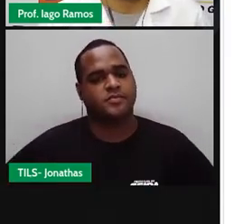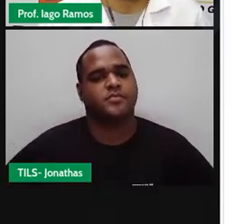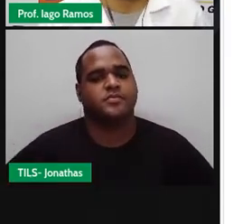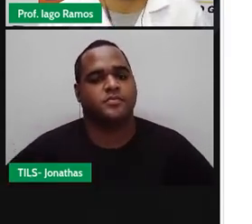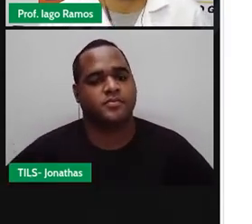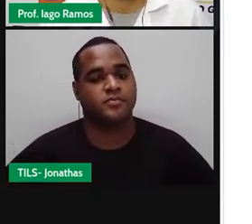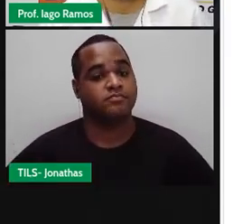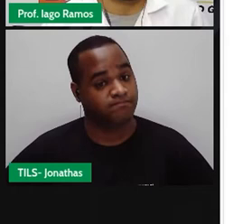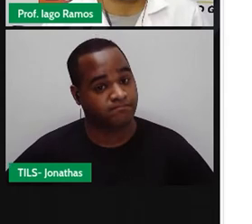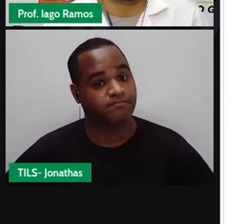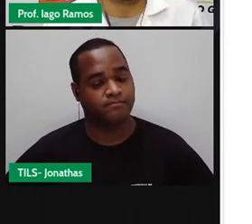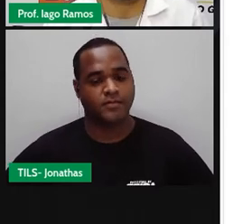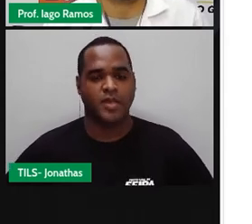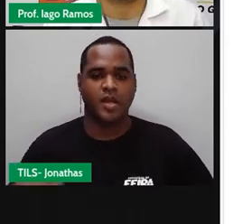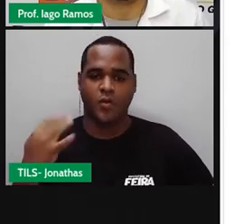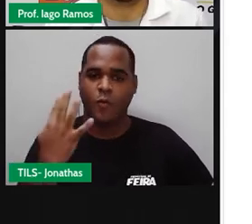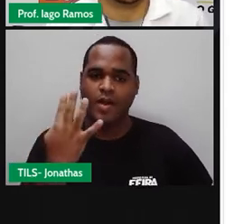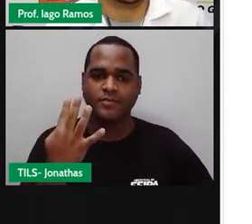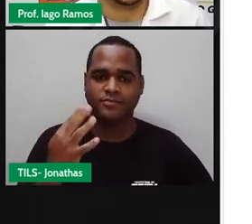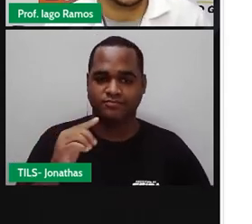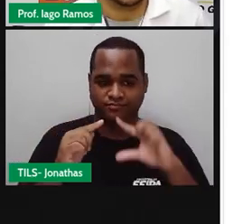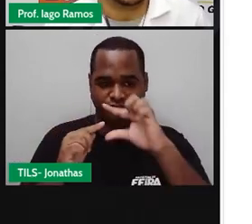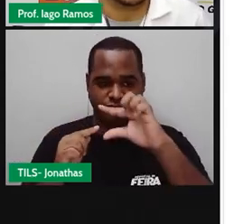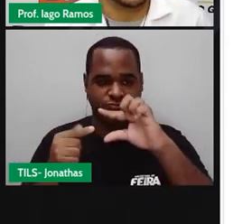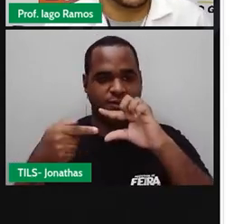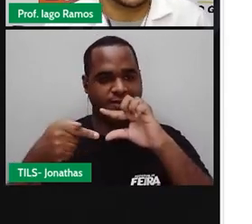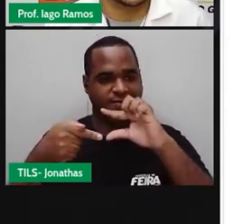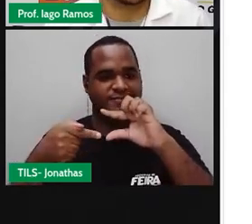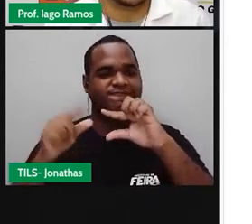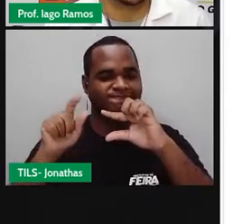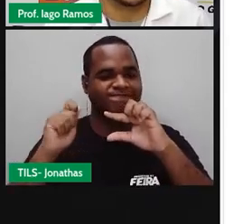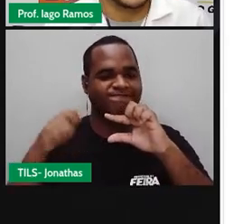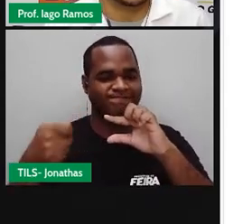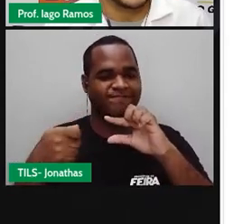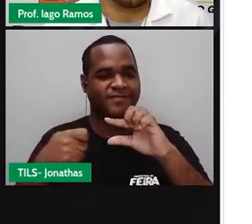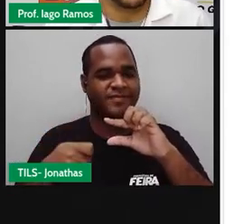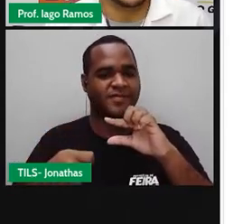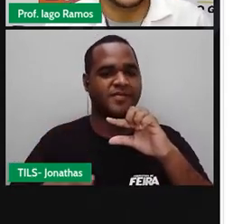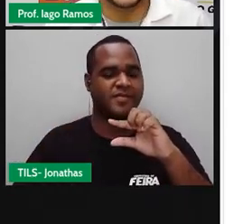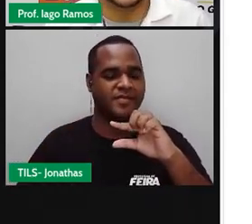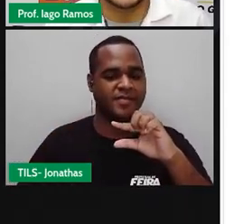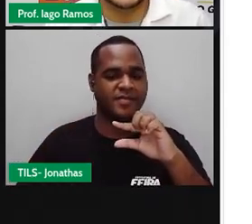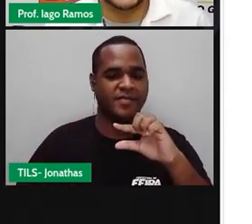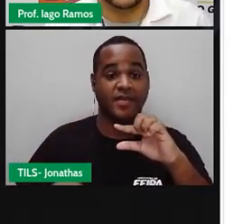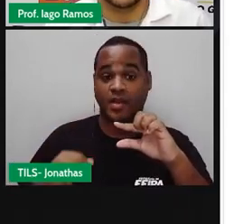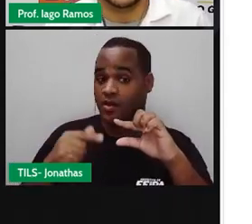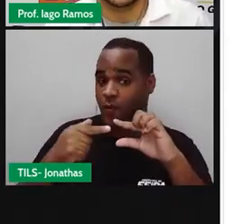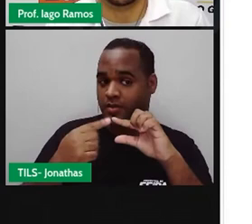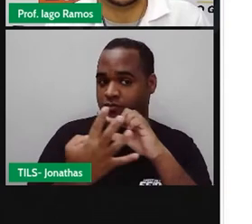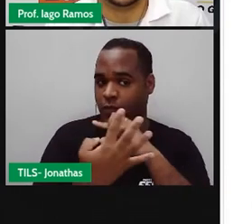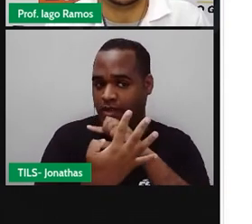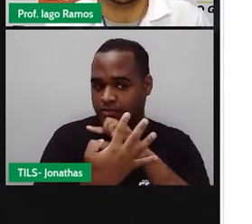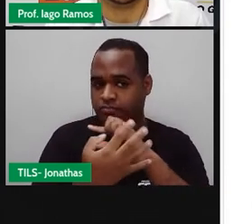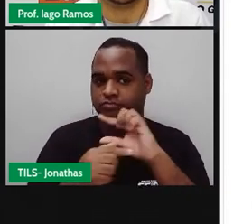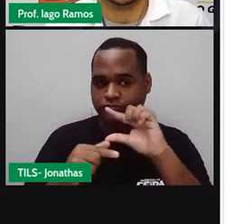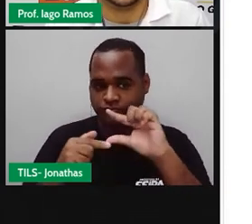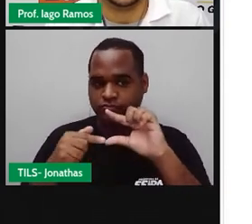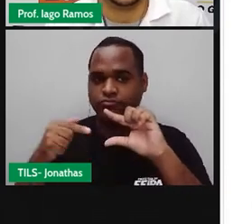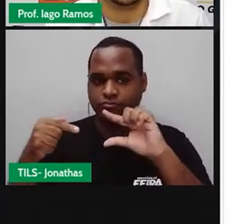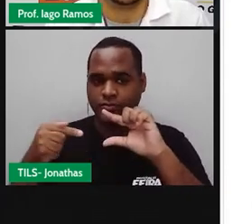Isso significa 4 é menor do que 7. O número que estiver do lado da pontinha do sinal é o menor.